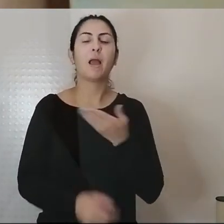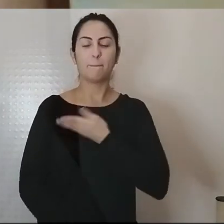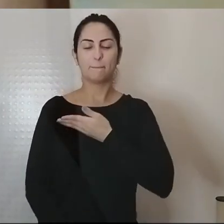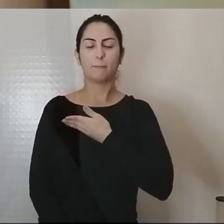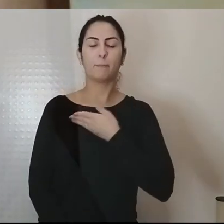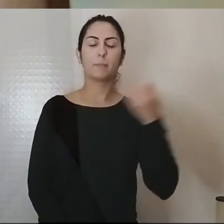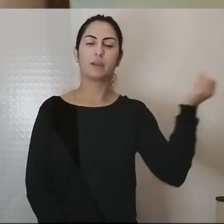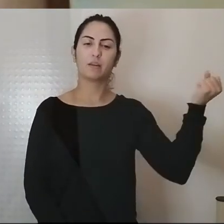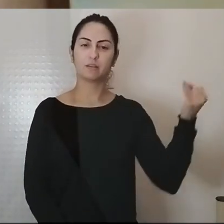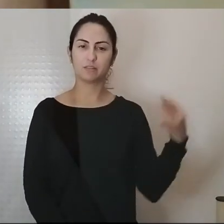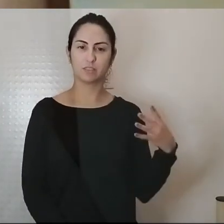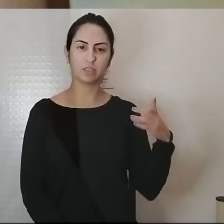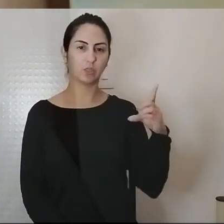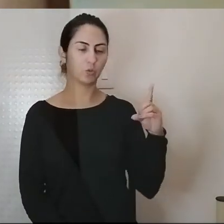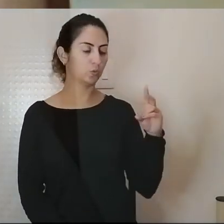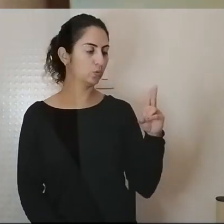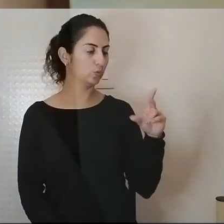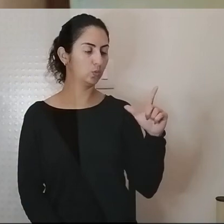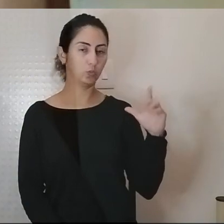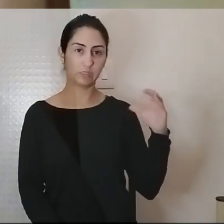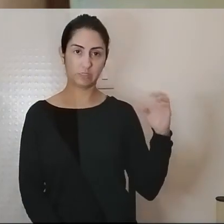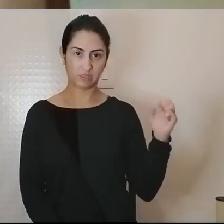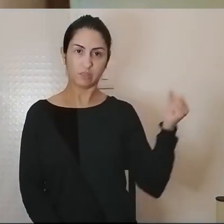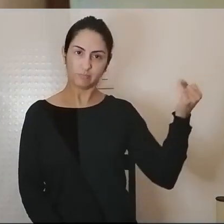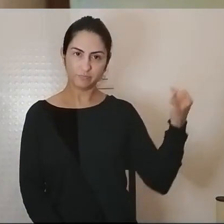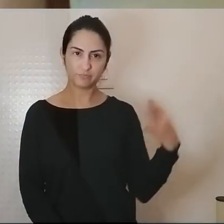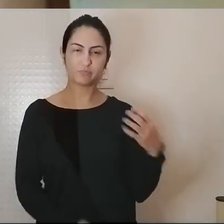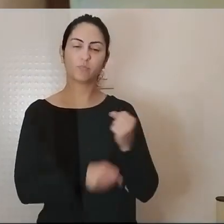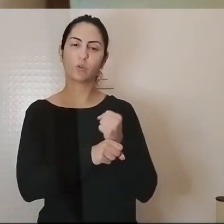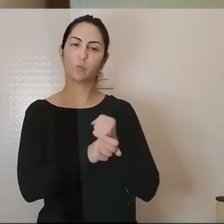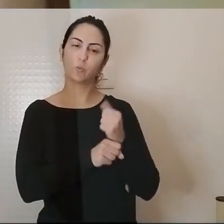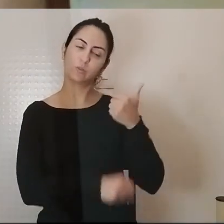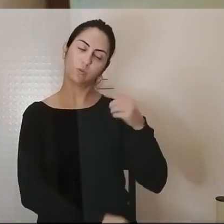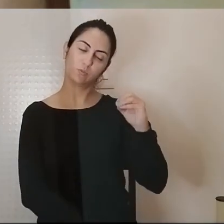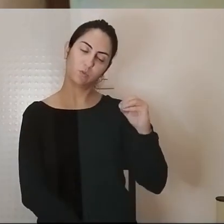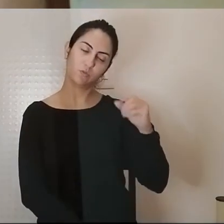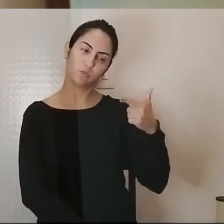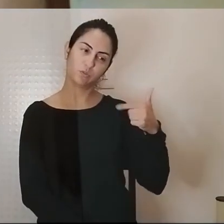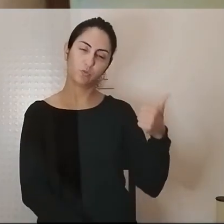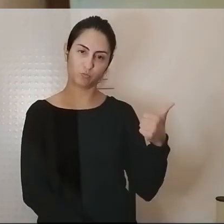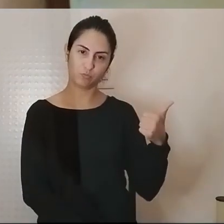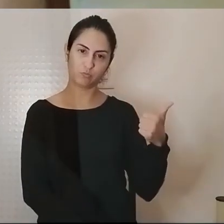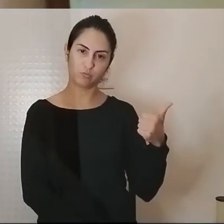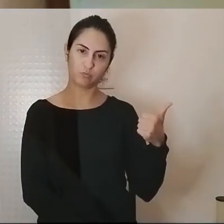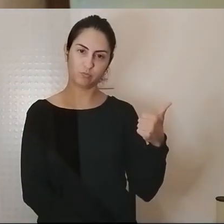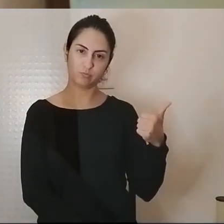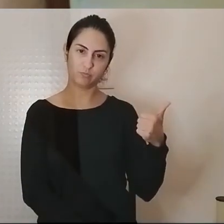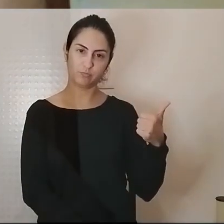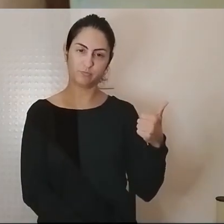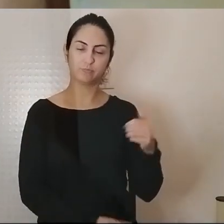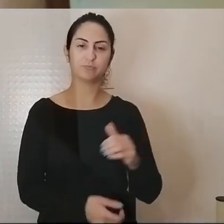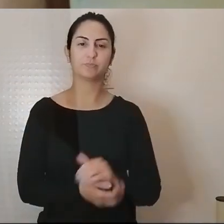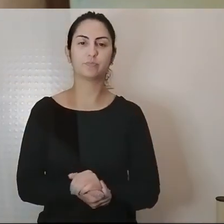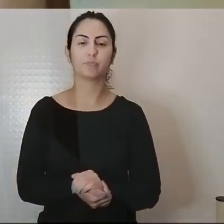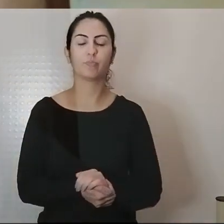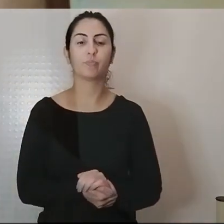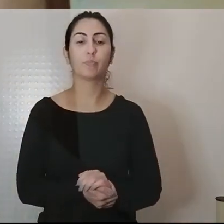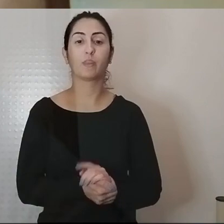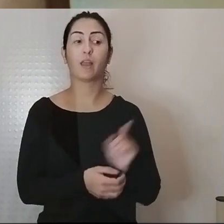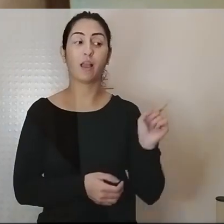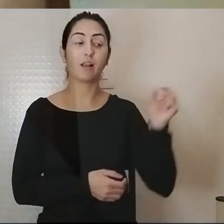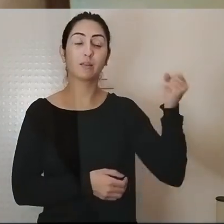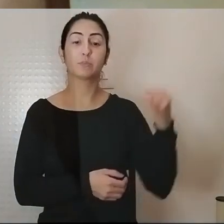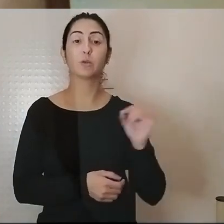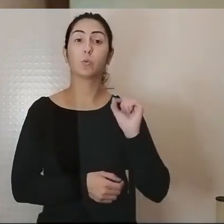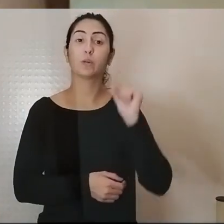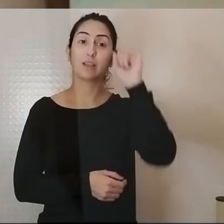Dulce Passados Pereira em 2021 e com ela alinho trata-se de uma